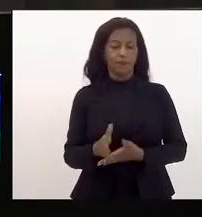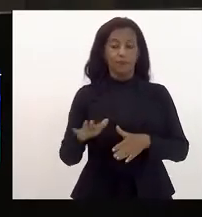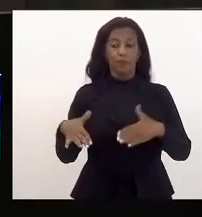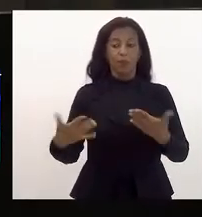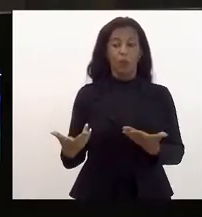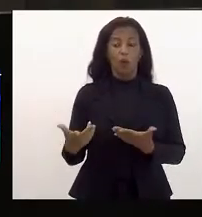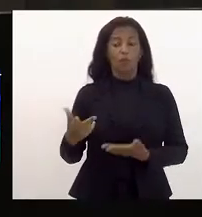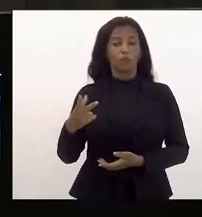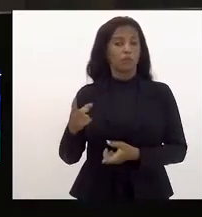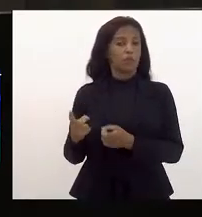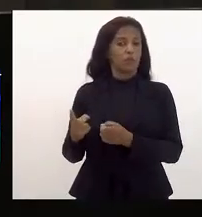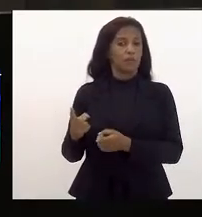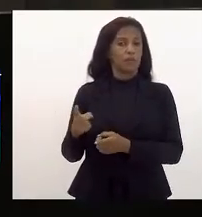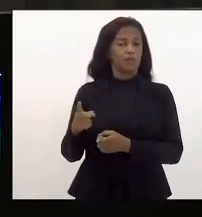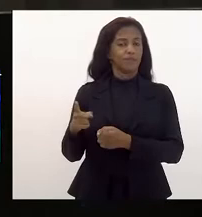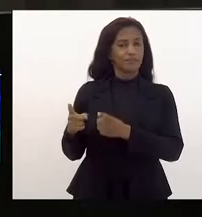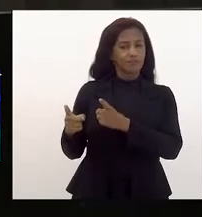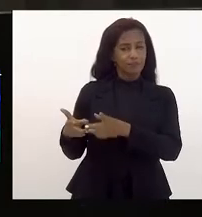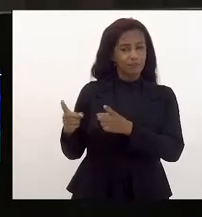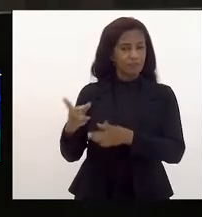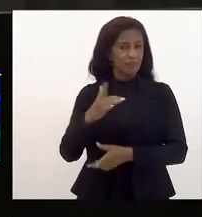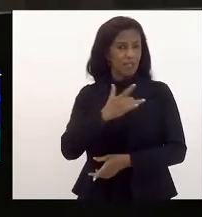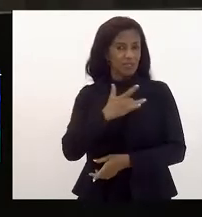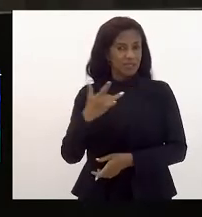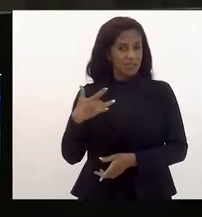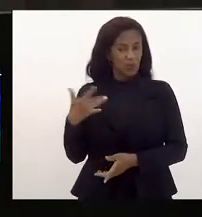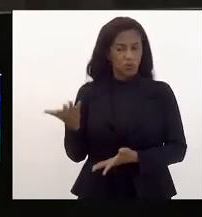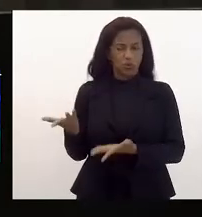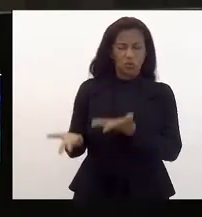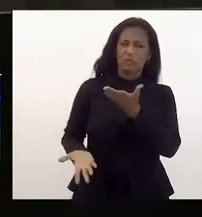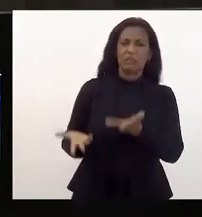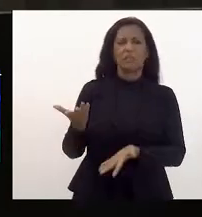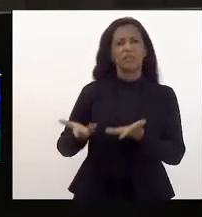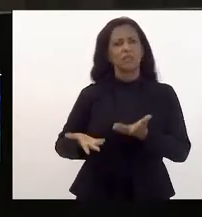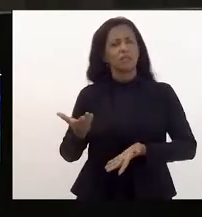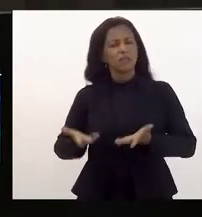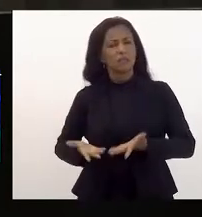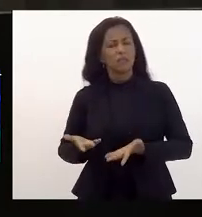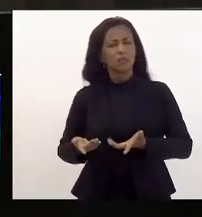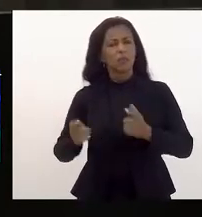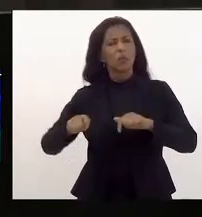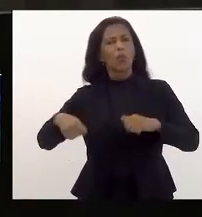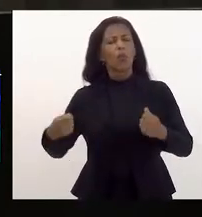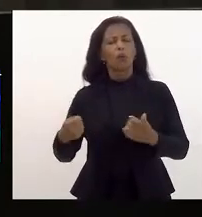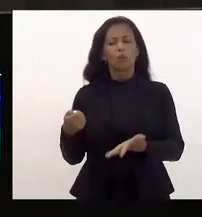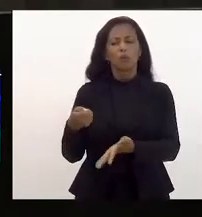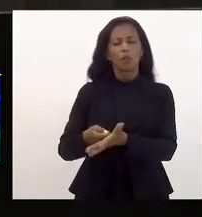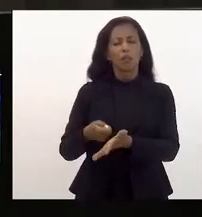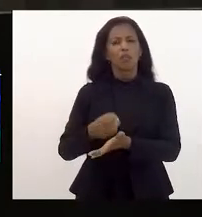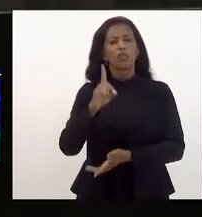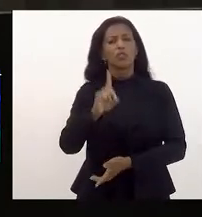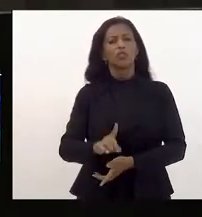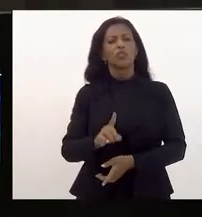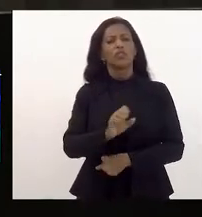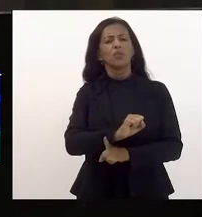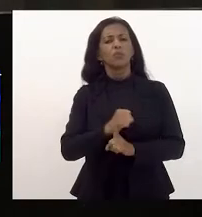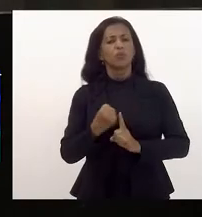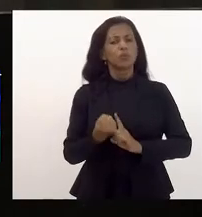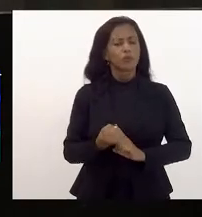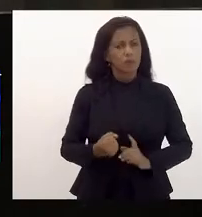privatização do serviço de saúde, esse equilíbrio, funcionou para garantia de direitos sociais,